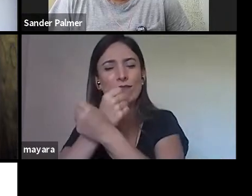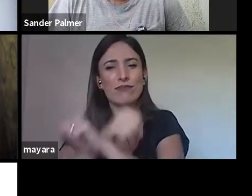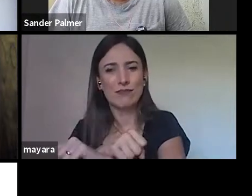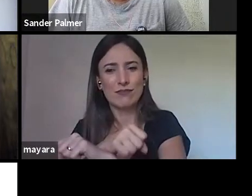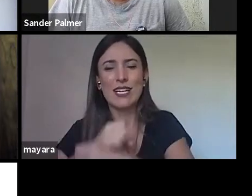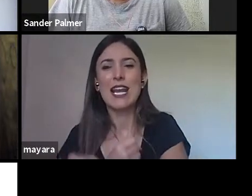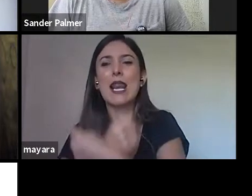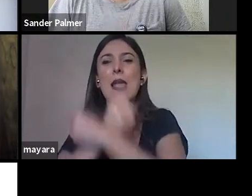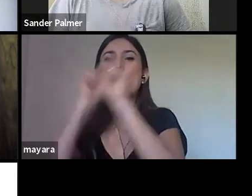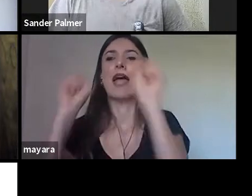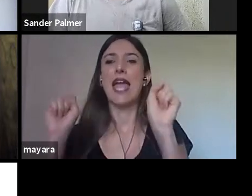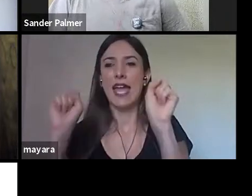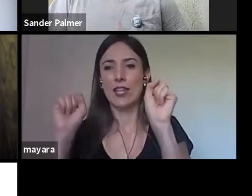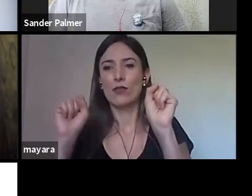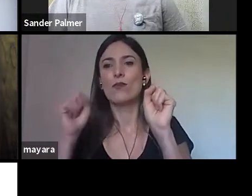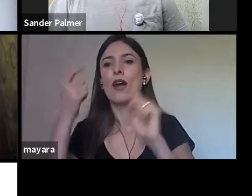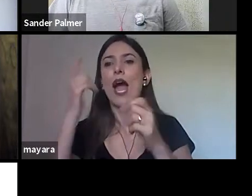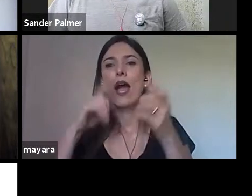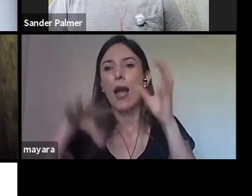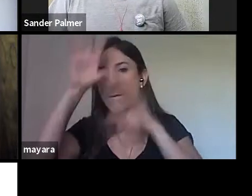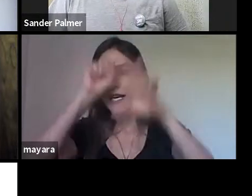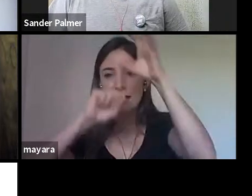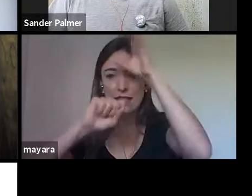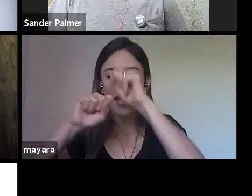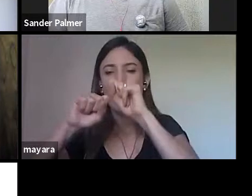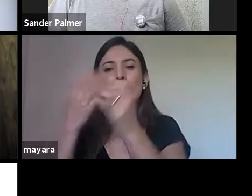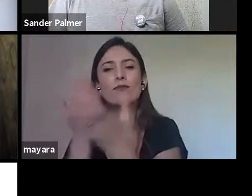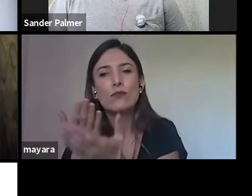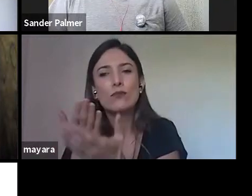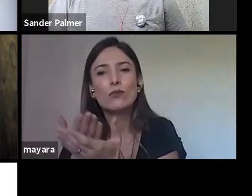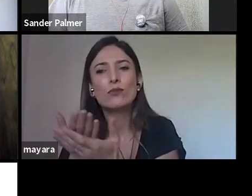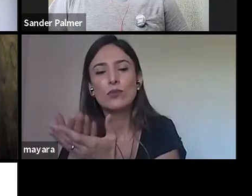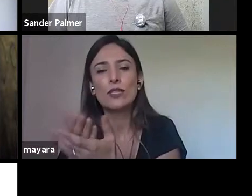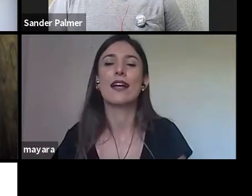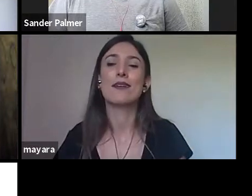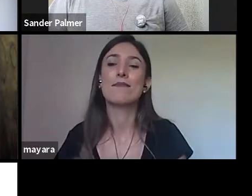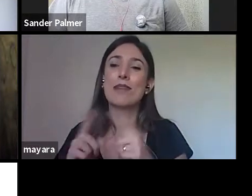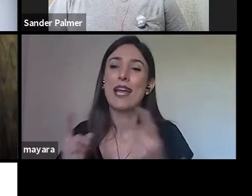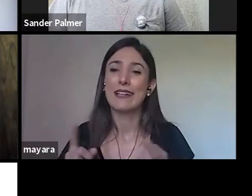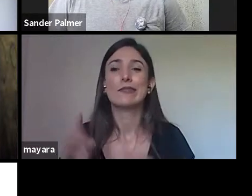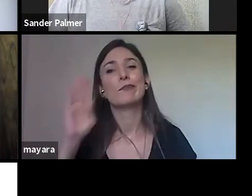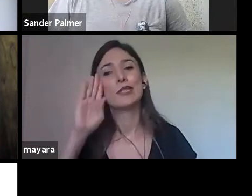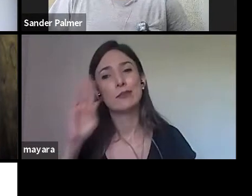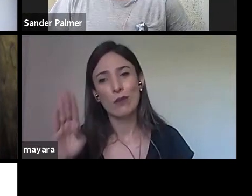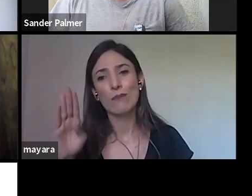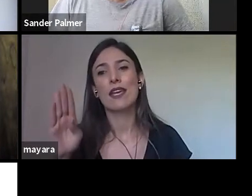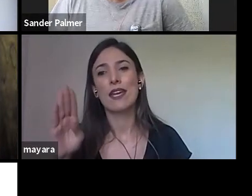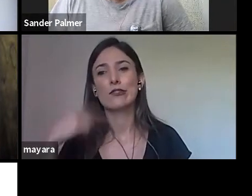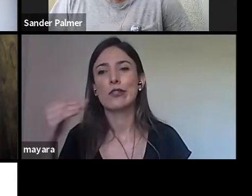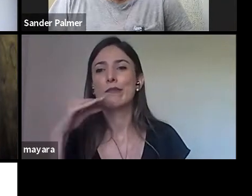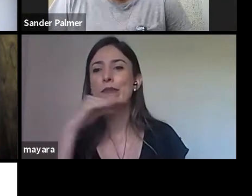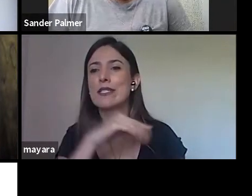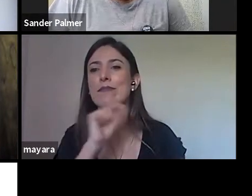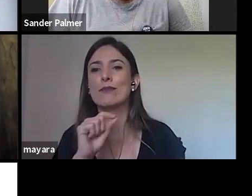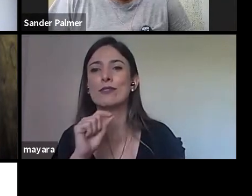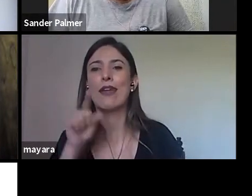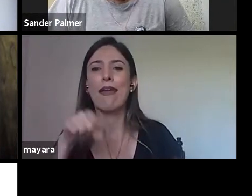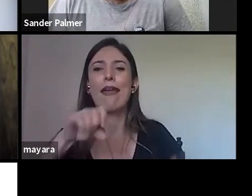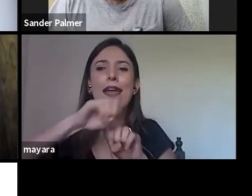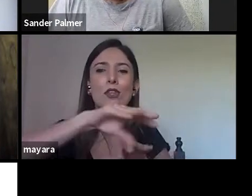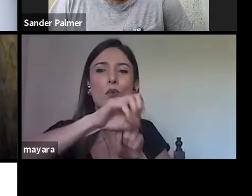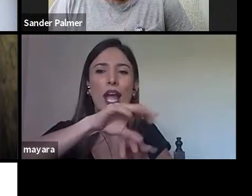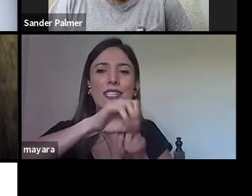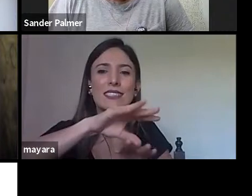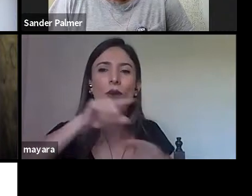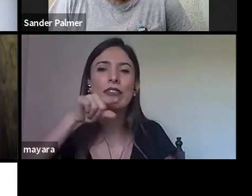talvez uma educação que é muito voltada para o trabalho, que é algo que eu deixei de fora aqui, eu não falei como